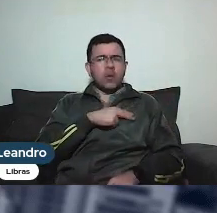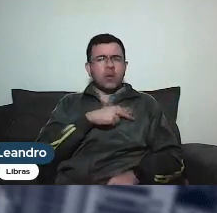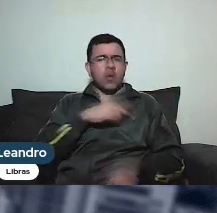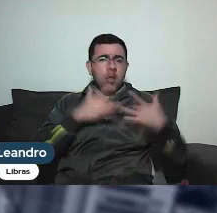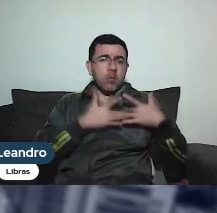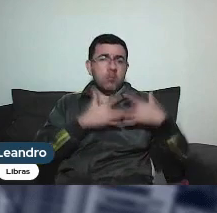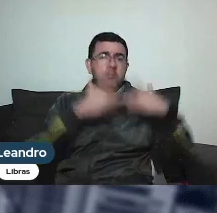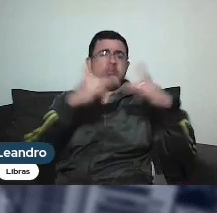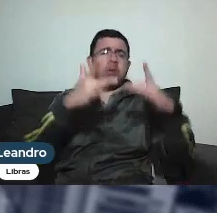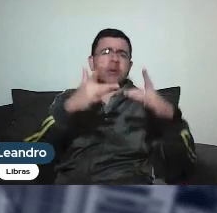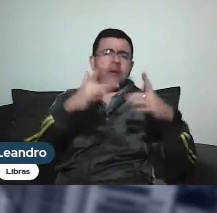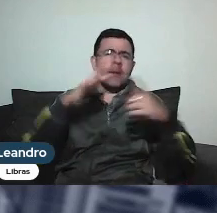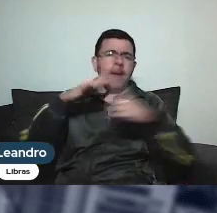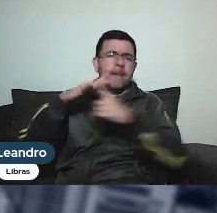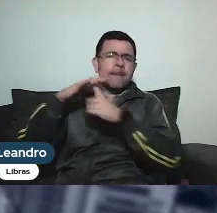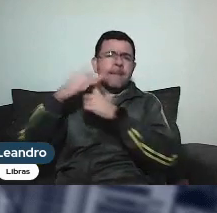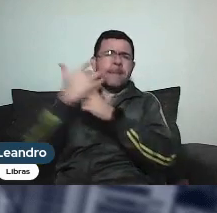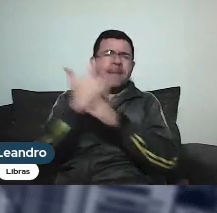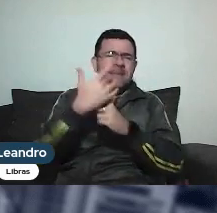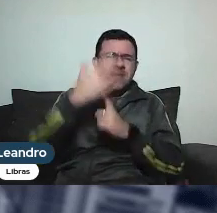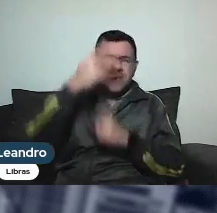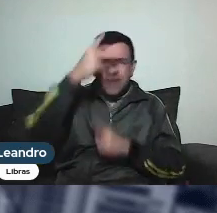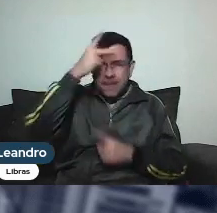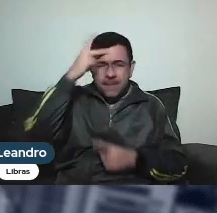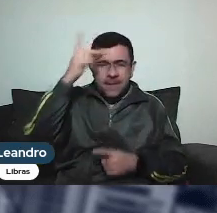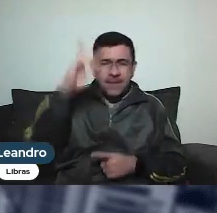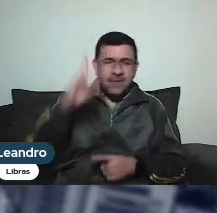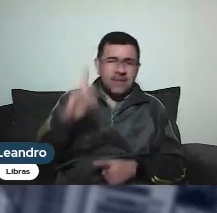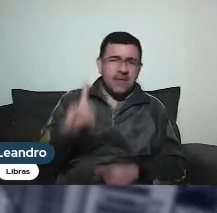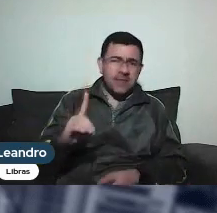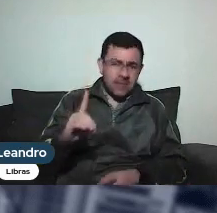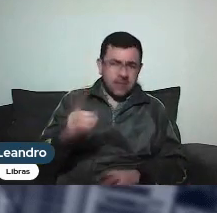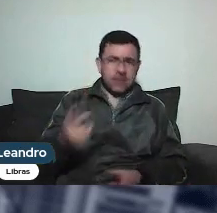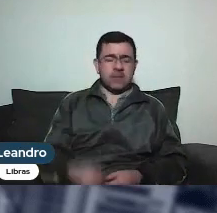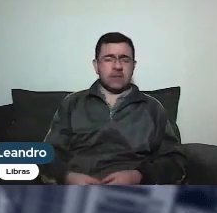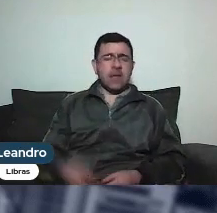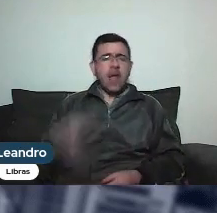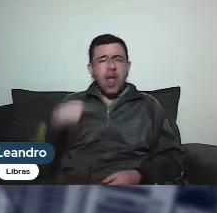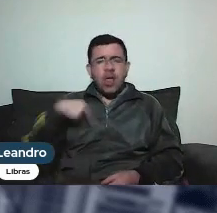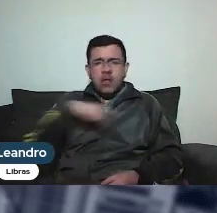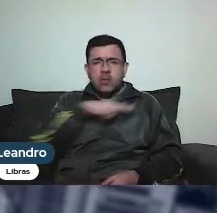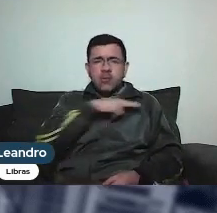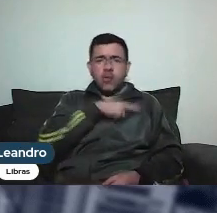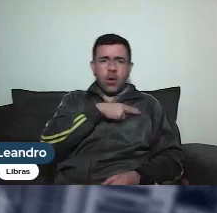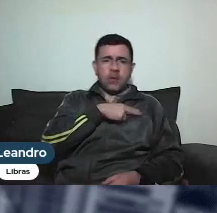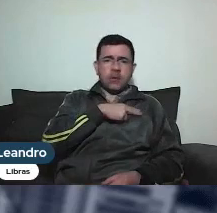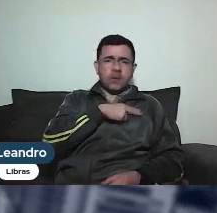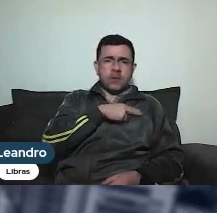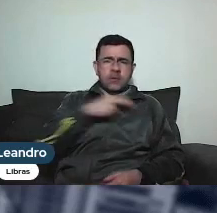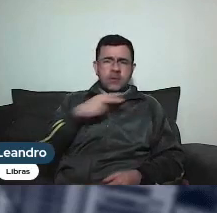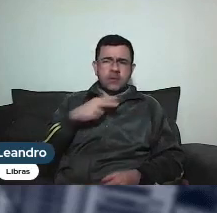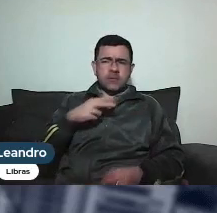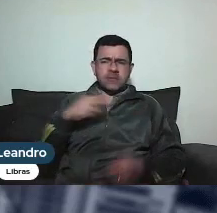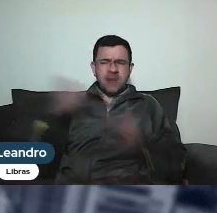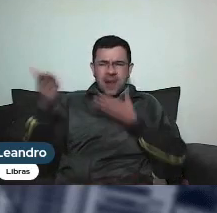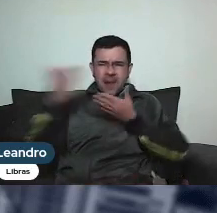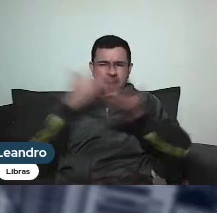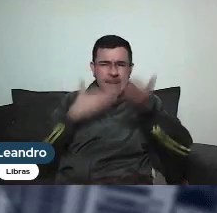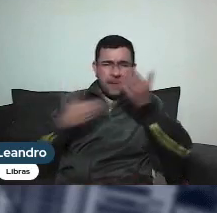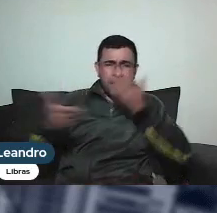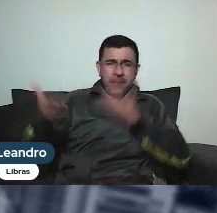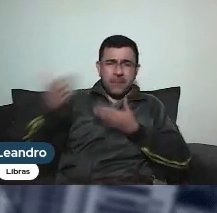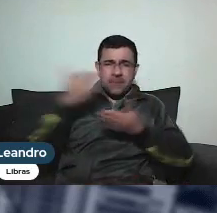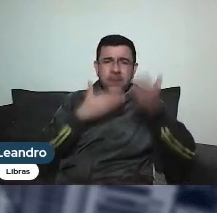toda a comunidade PCD e, portanto, nós movemos, se movemos, por isso que chama Movimento